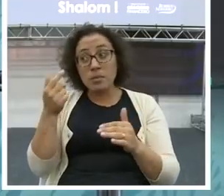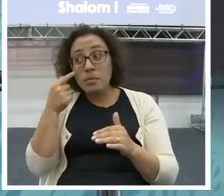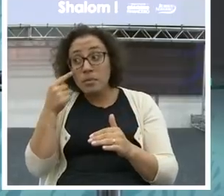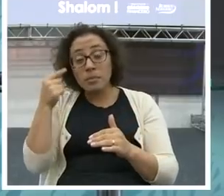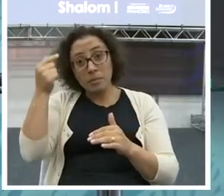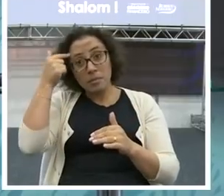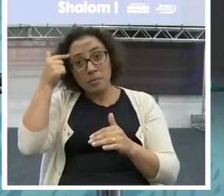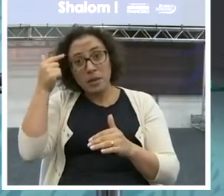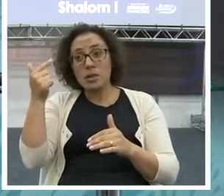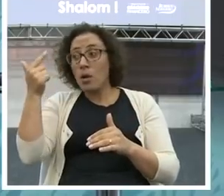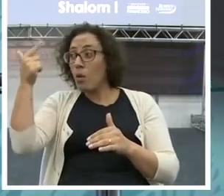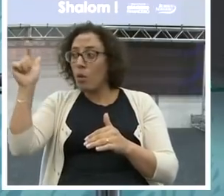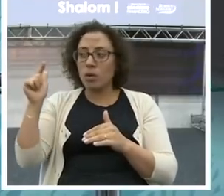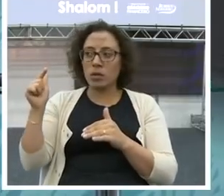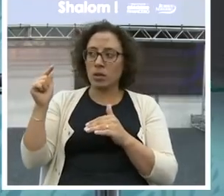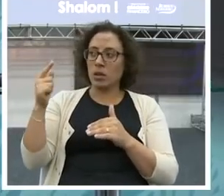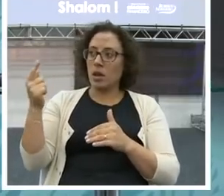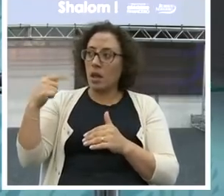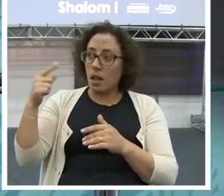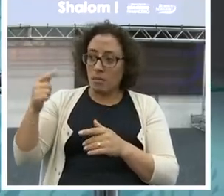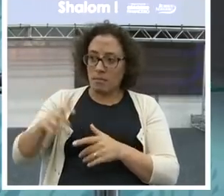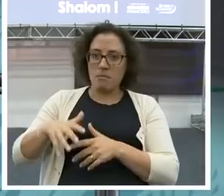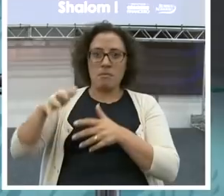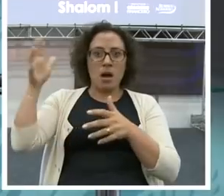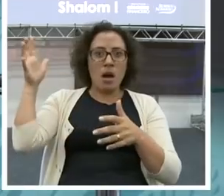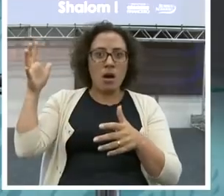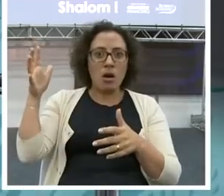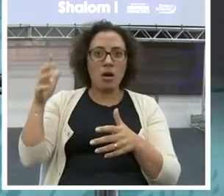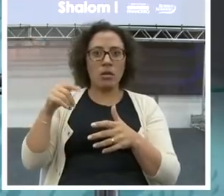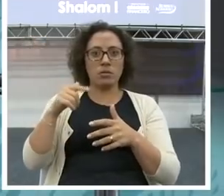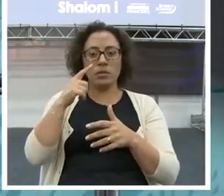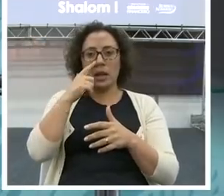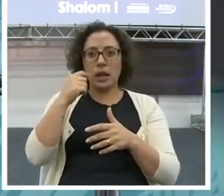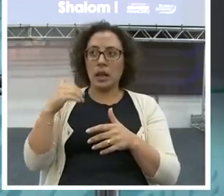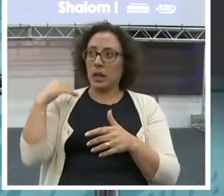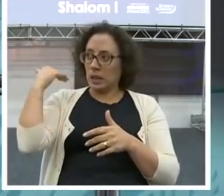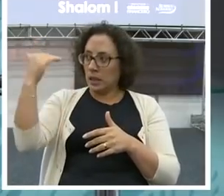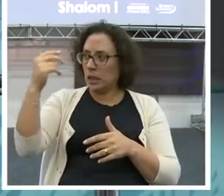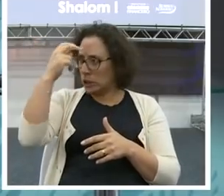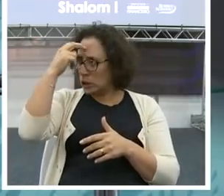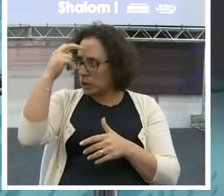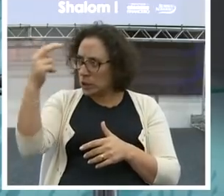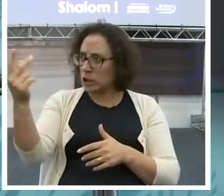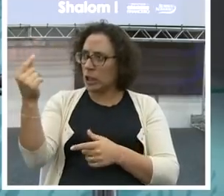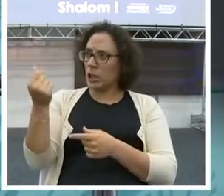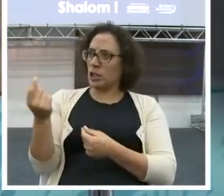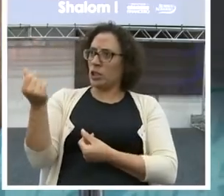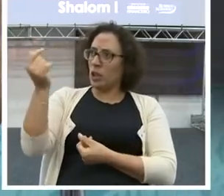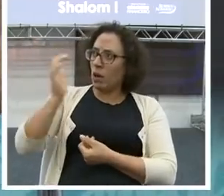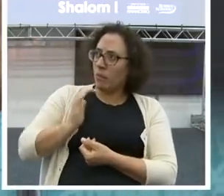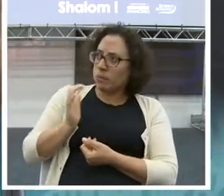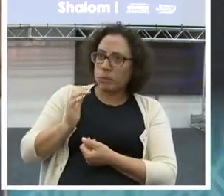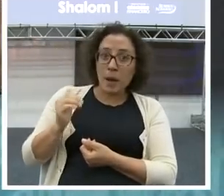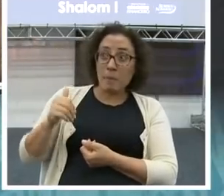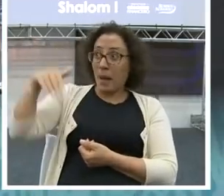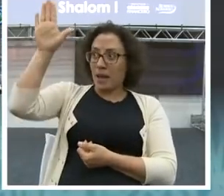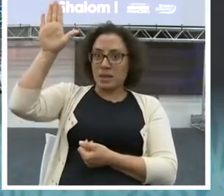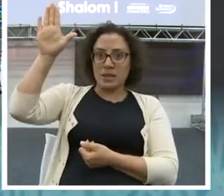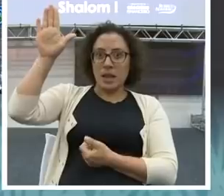com pessoas maiores que você, porque daí é onde você vai aprender, é onde você vai buscar um crescimento muito legal.